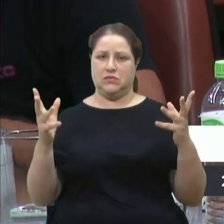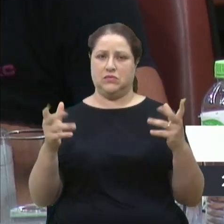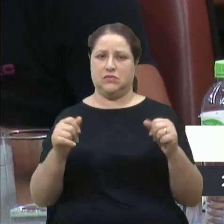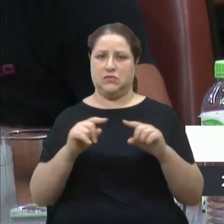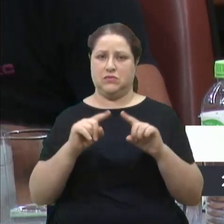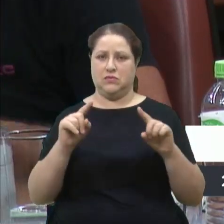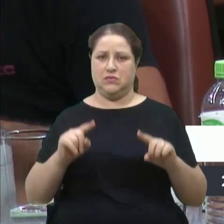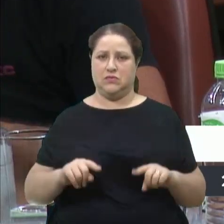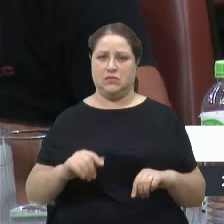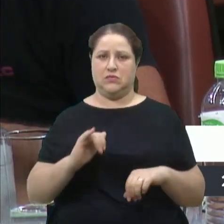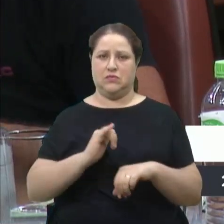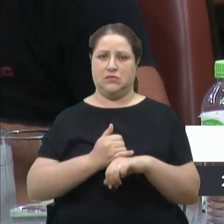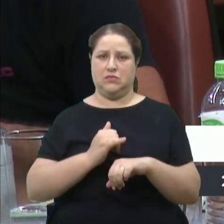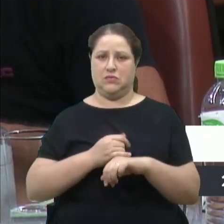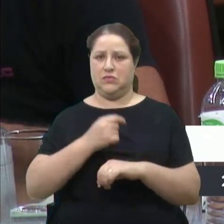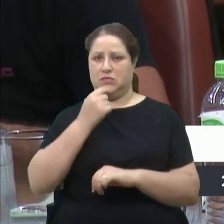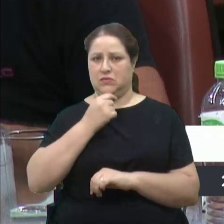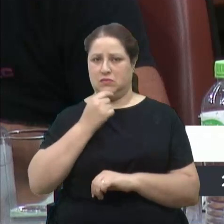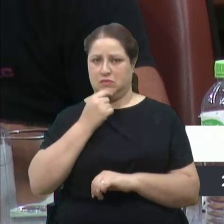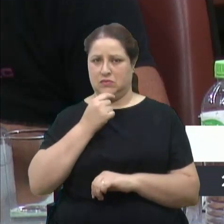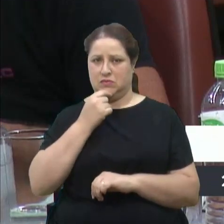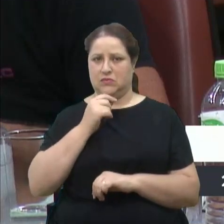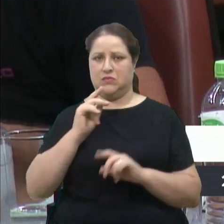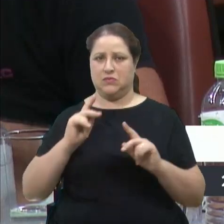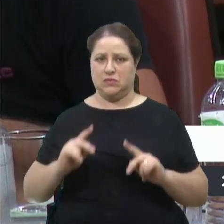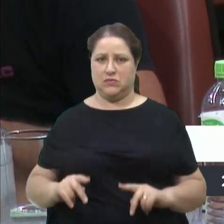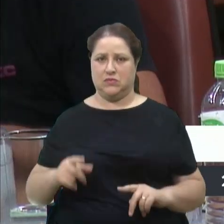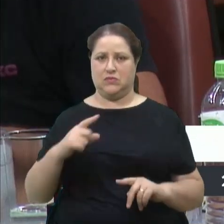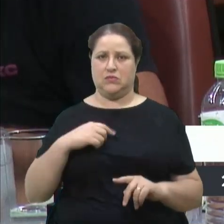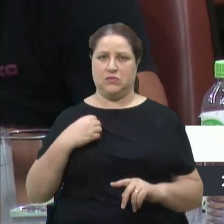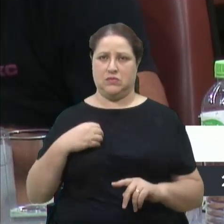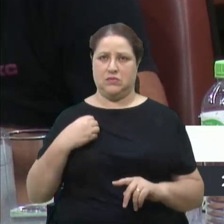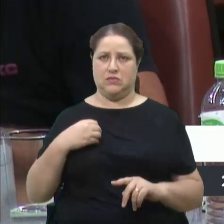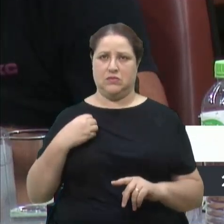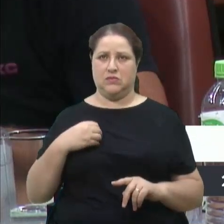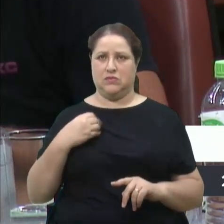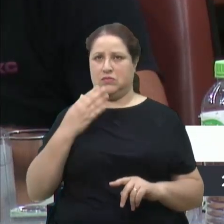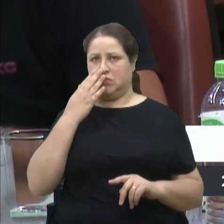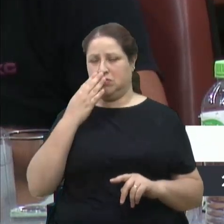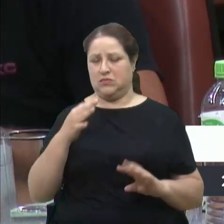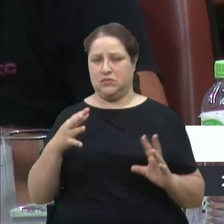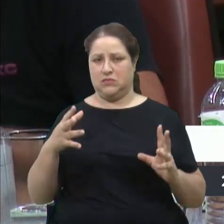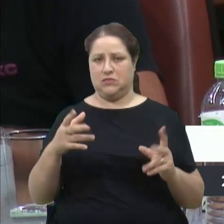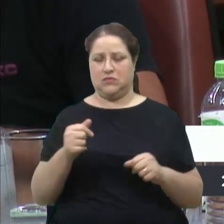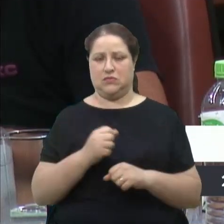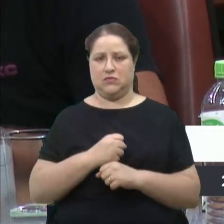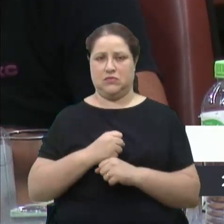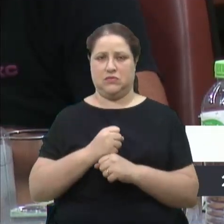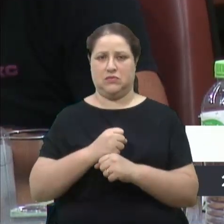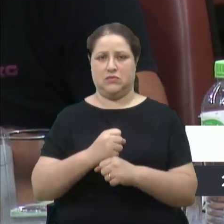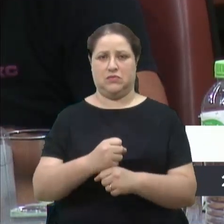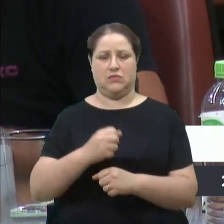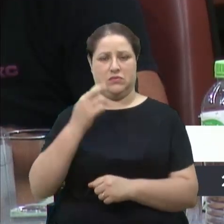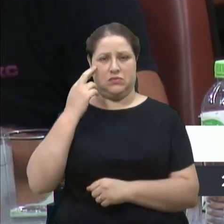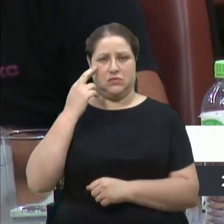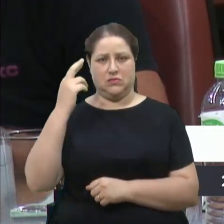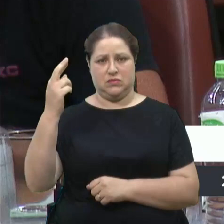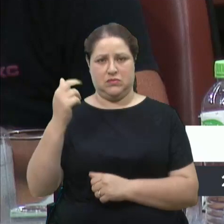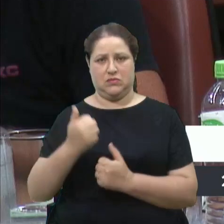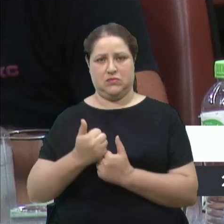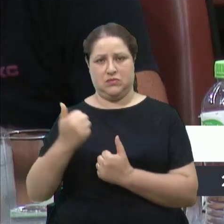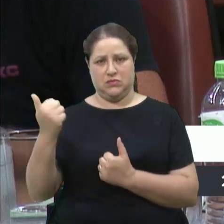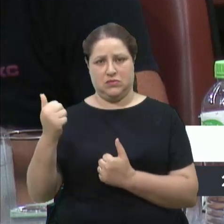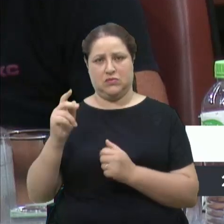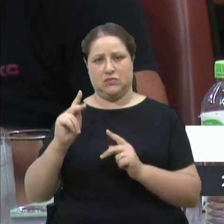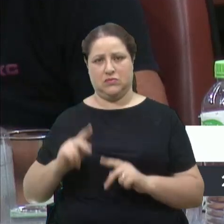Caxias do Sul, a quem esteve à frente em todos esses anos, as direções, pessoas que